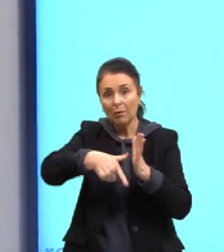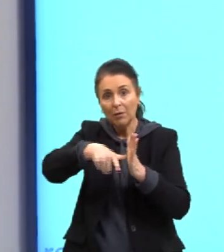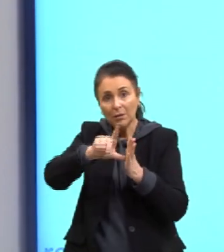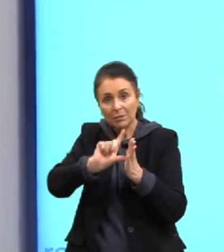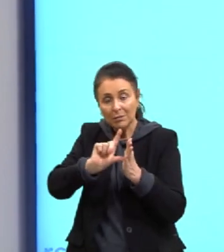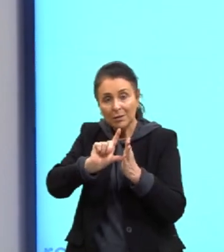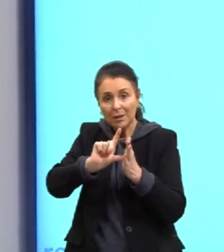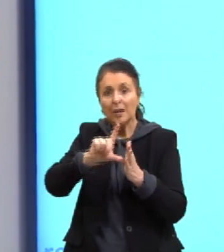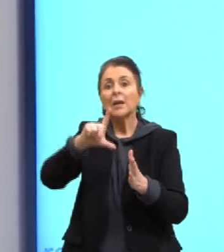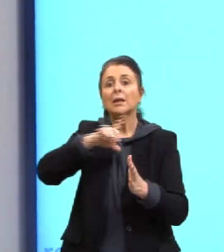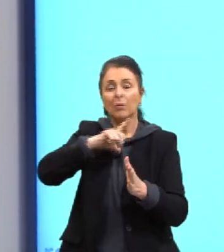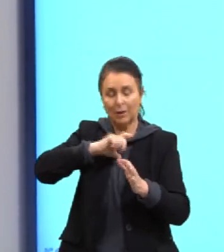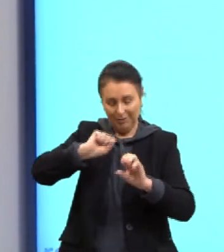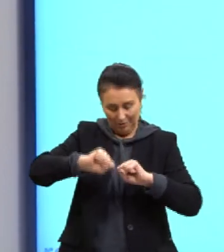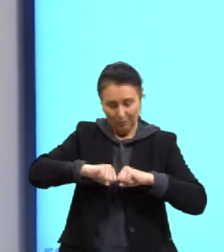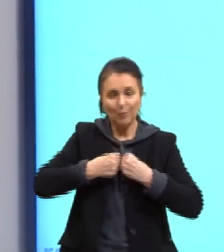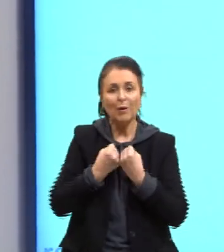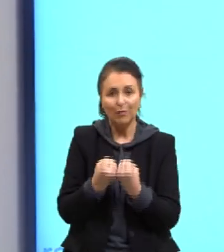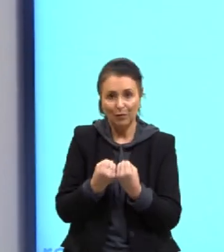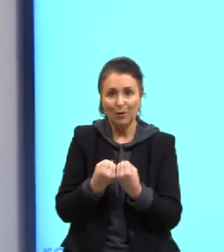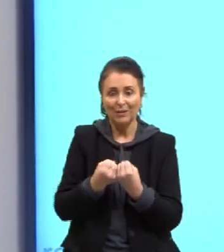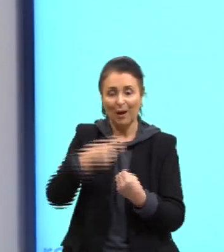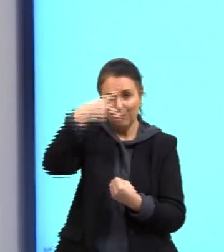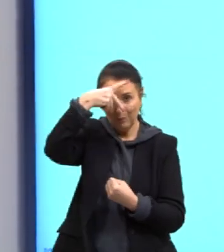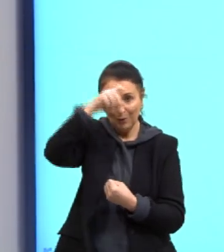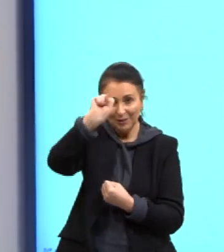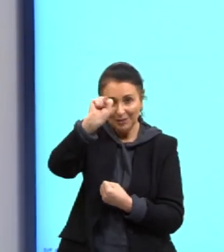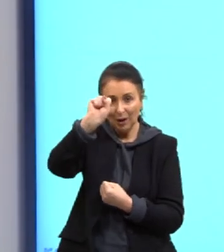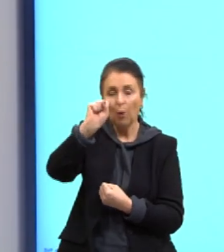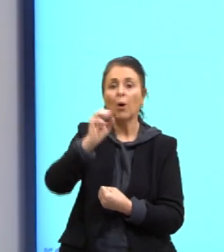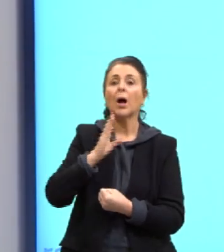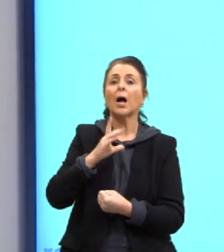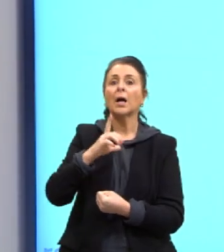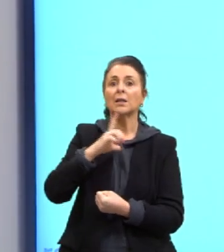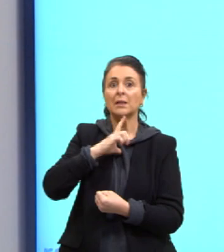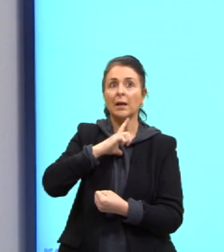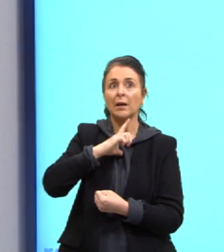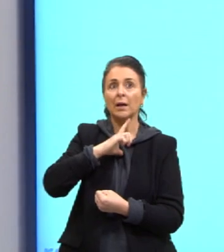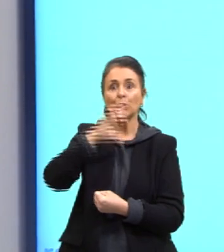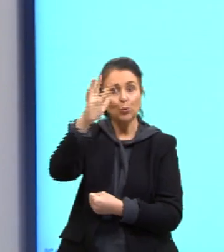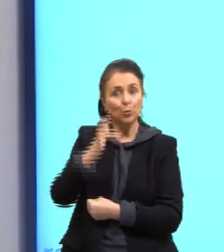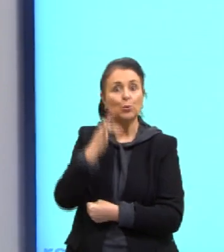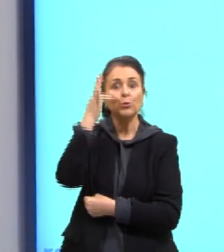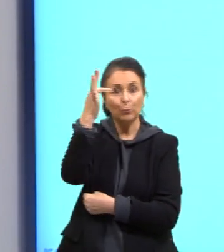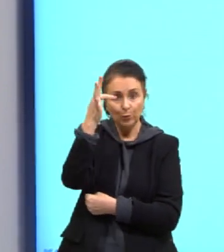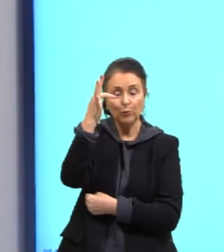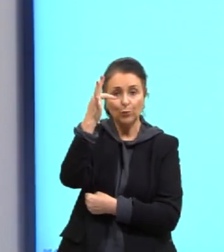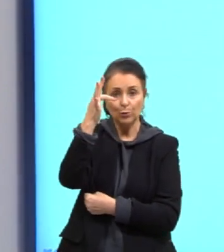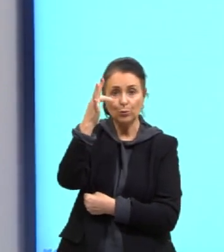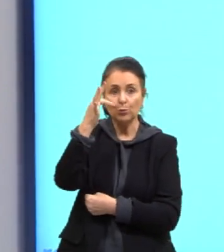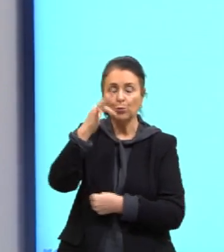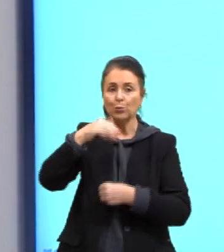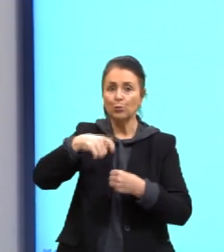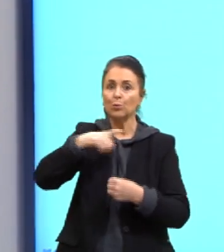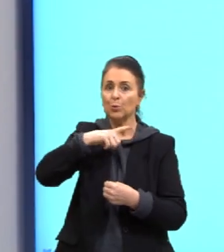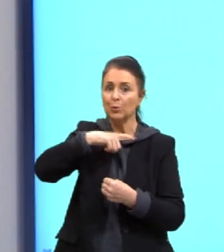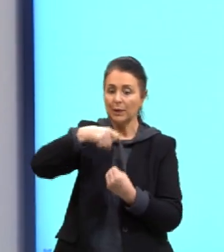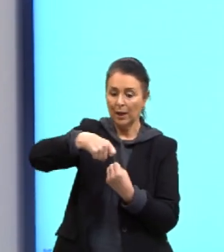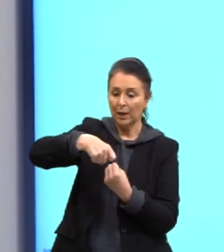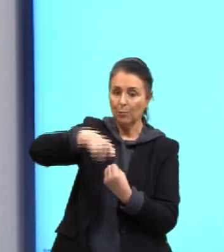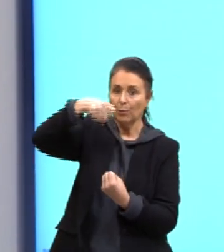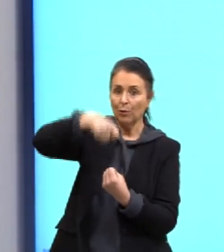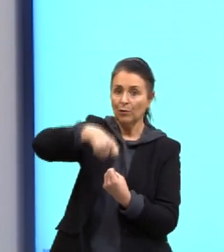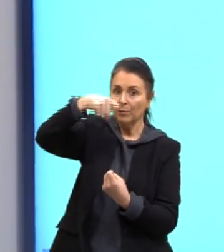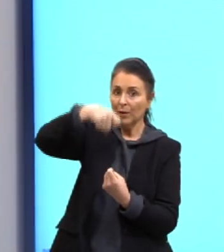Então, ela tem uma energia potencial, que é de acontecer no futuro, de ela se movimentar e